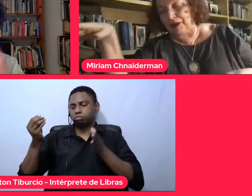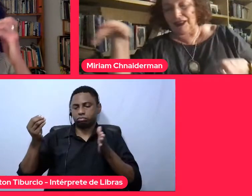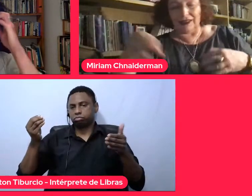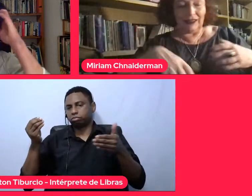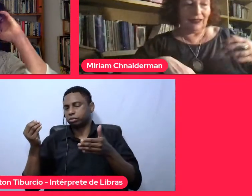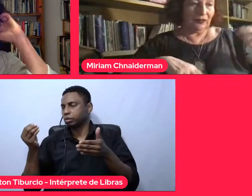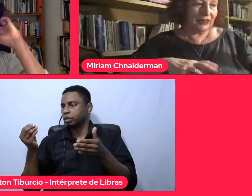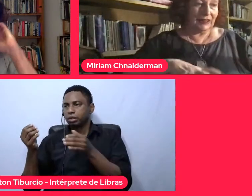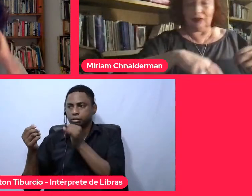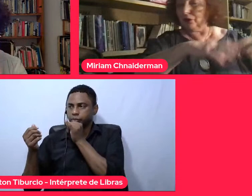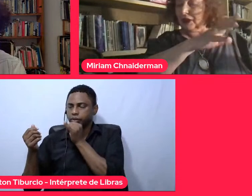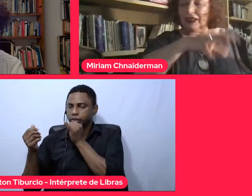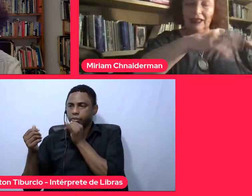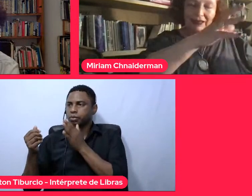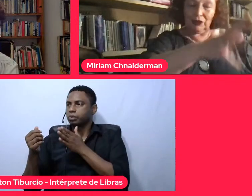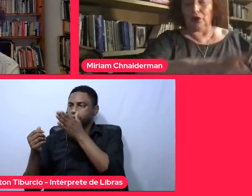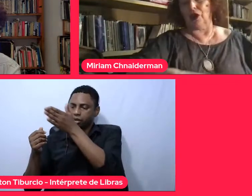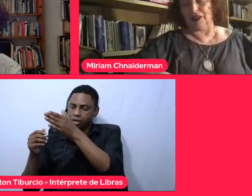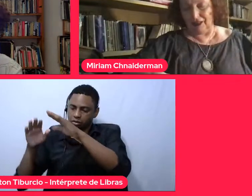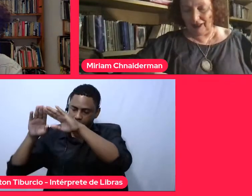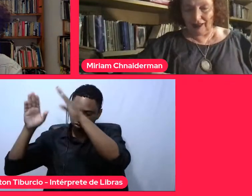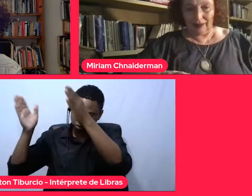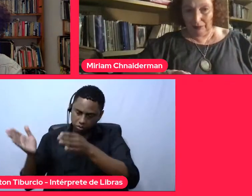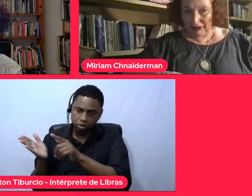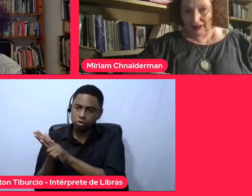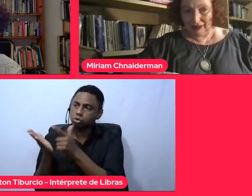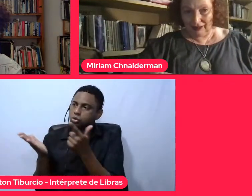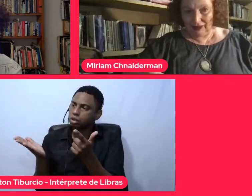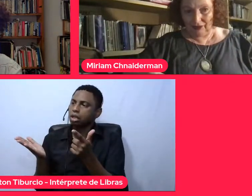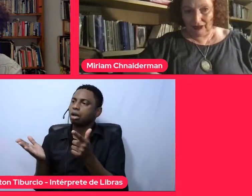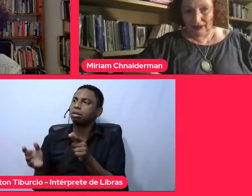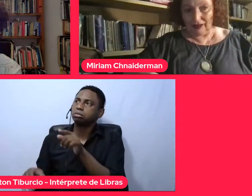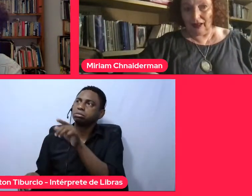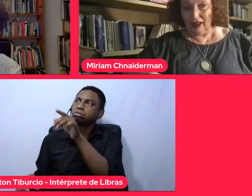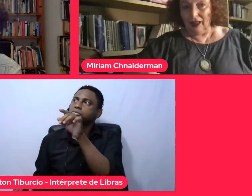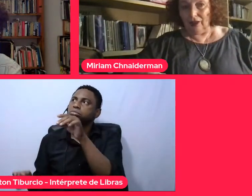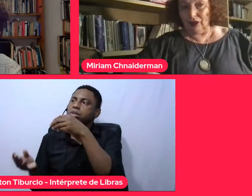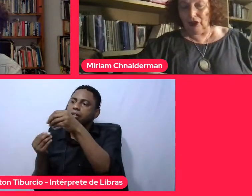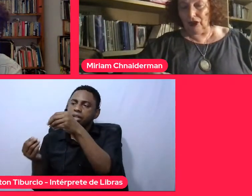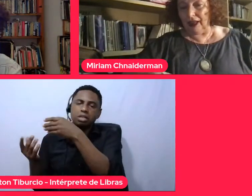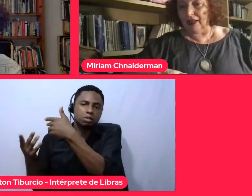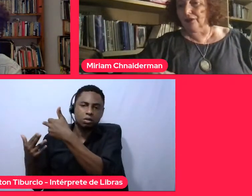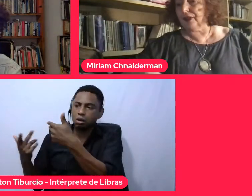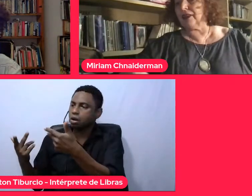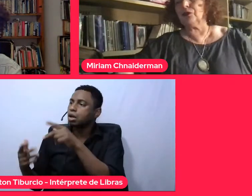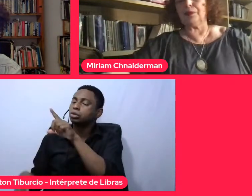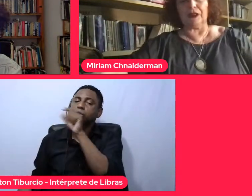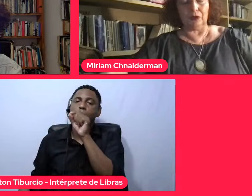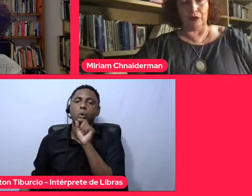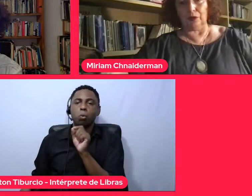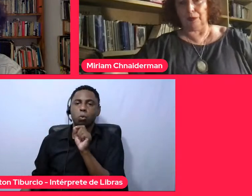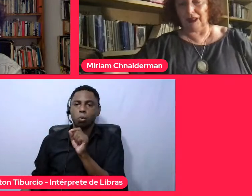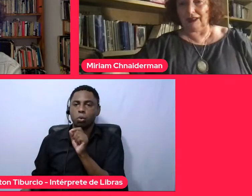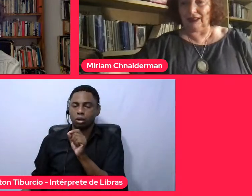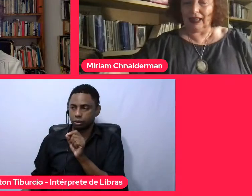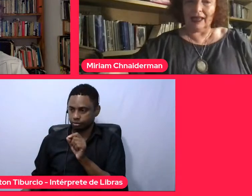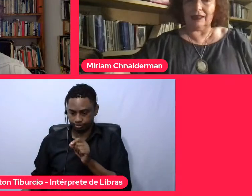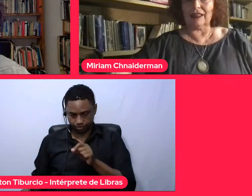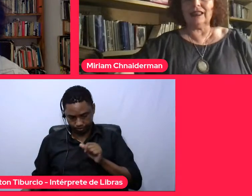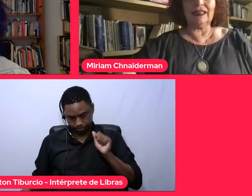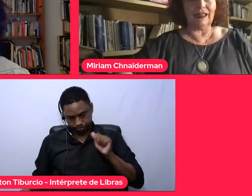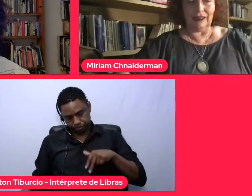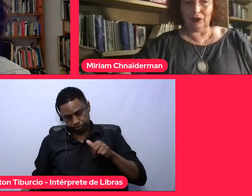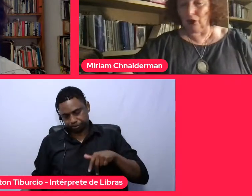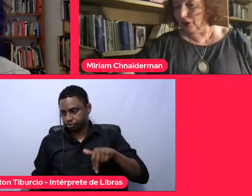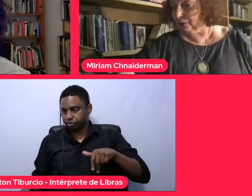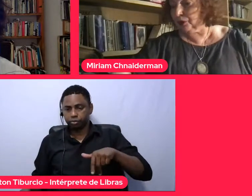vai numa banca de revista, o que ele escolhe naquela banca de revista? Quando alguém faz um percurso pela cidade,